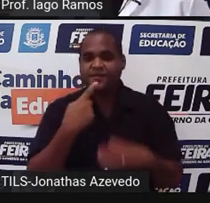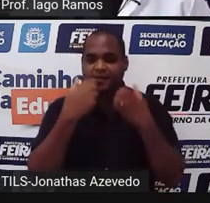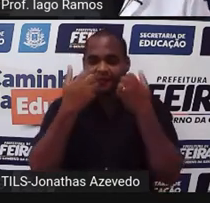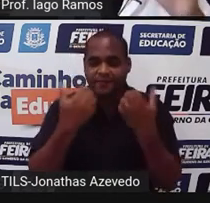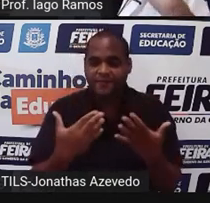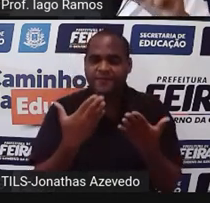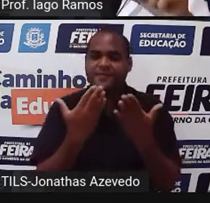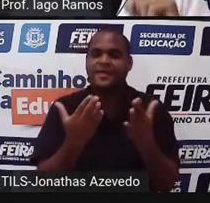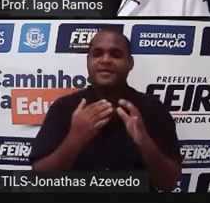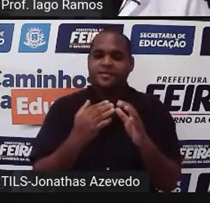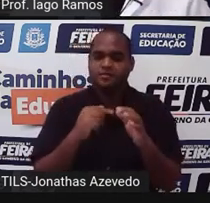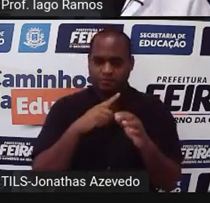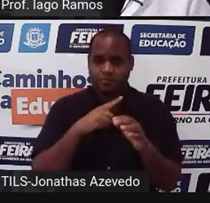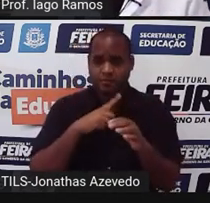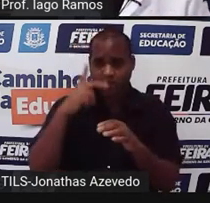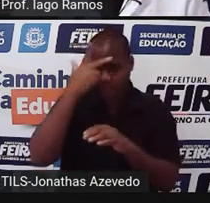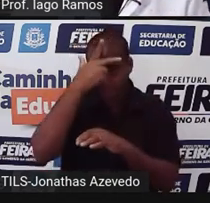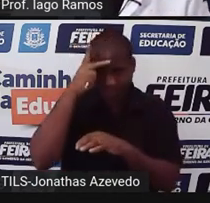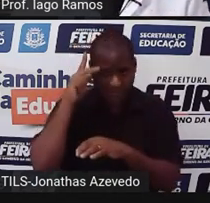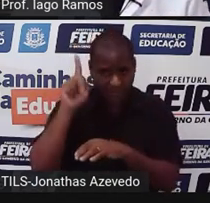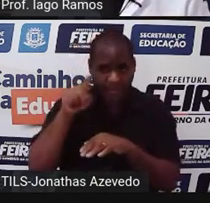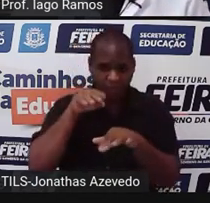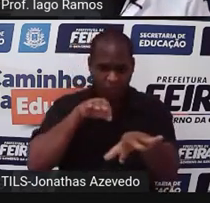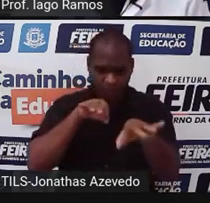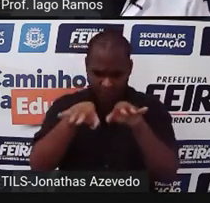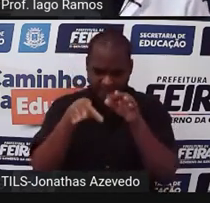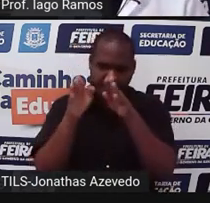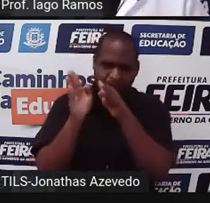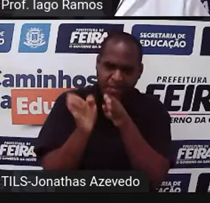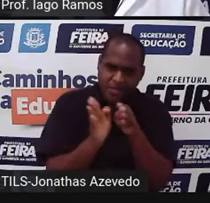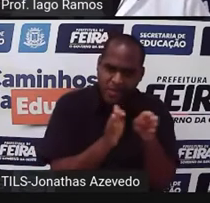Você é uma pessoa organizada?